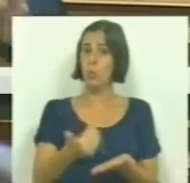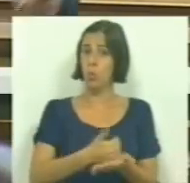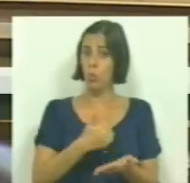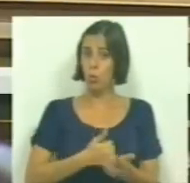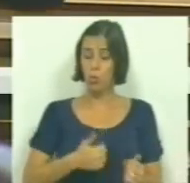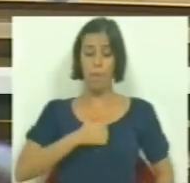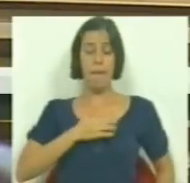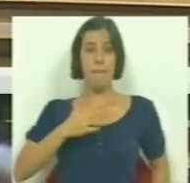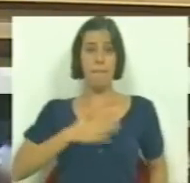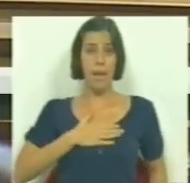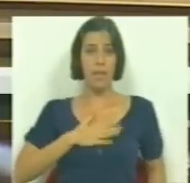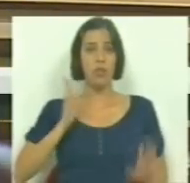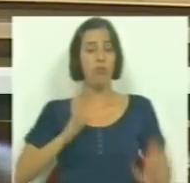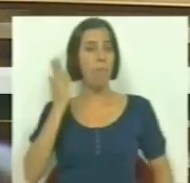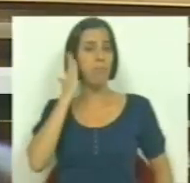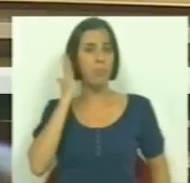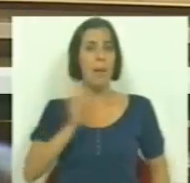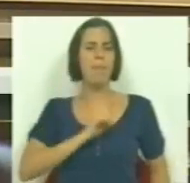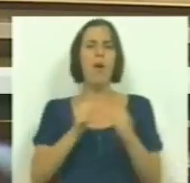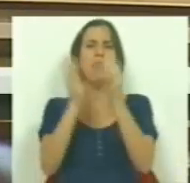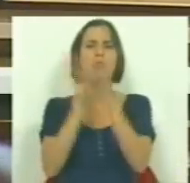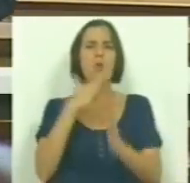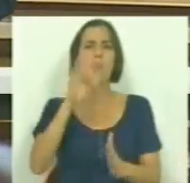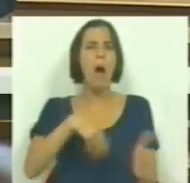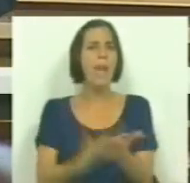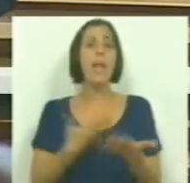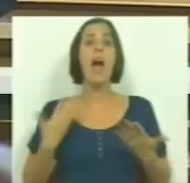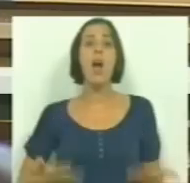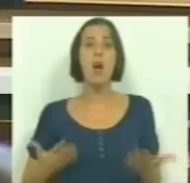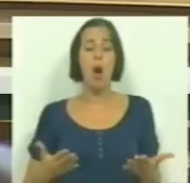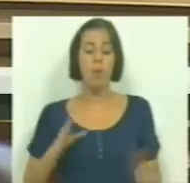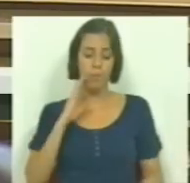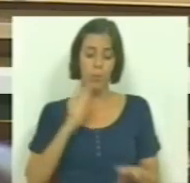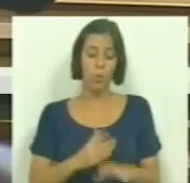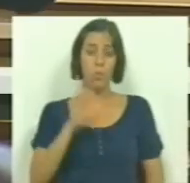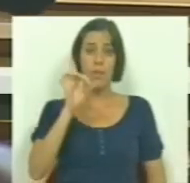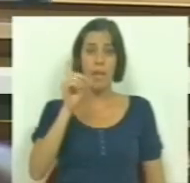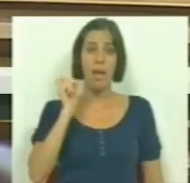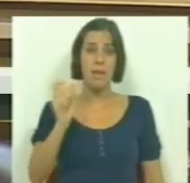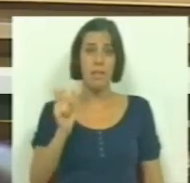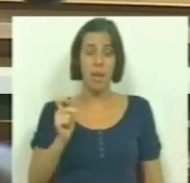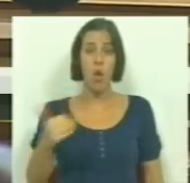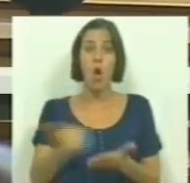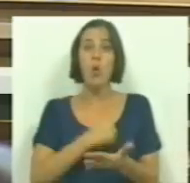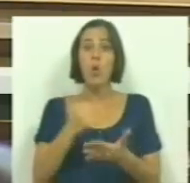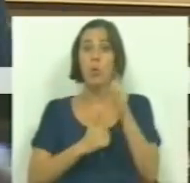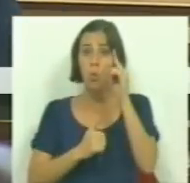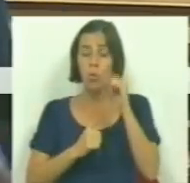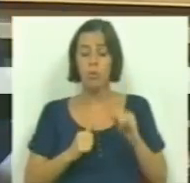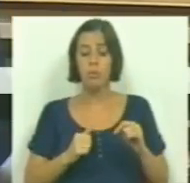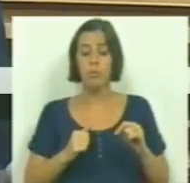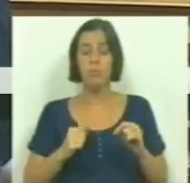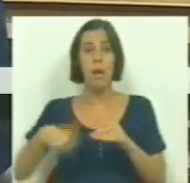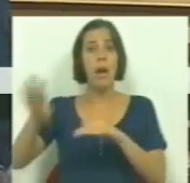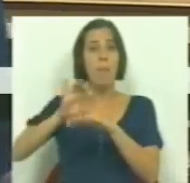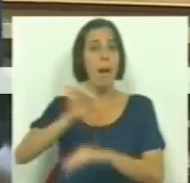das empresas privatizadas, todas elas até agora, nos últimos seis anos, os lucros que foram